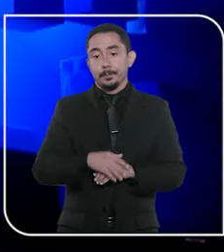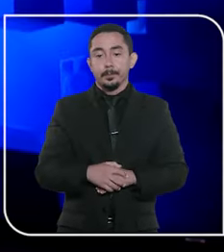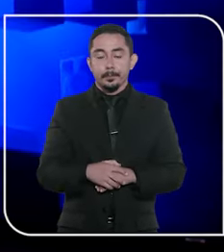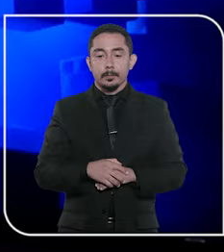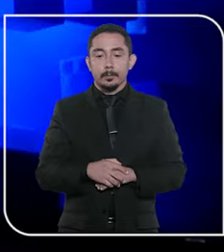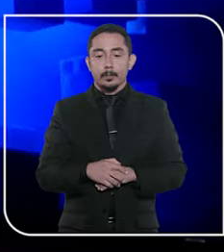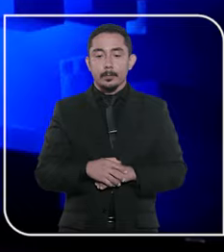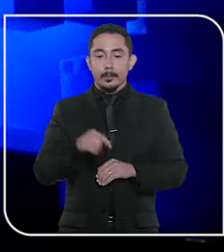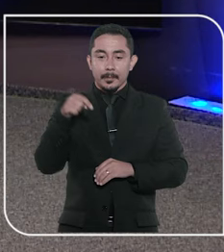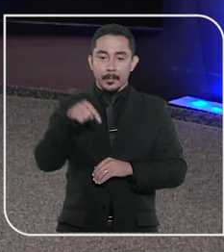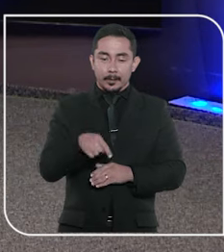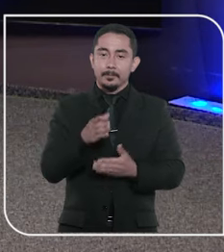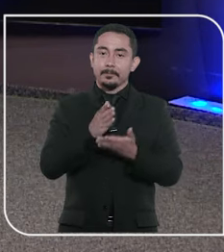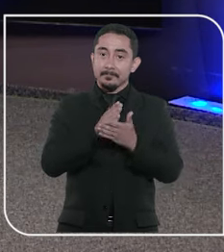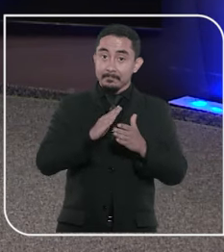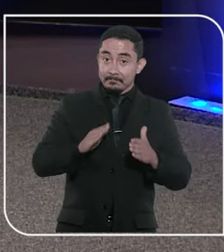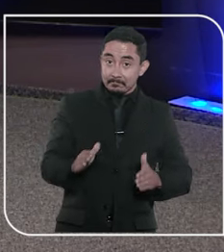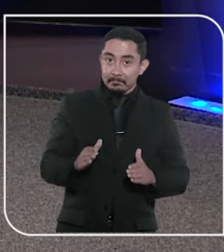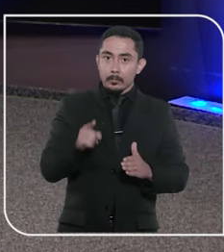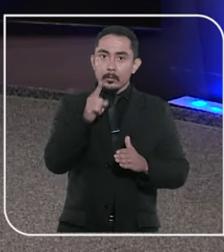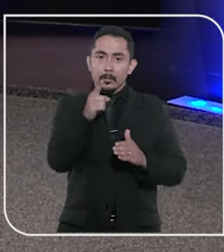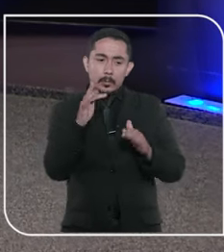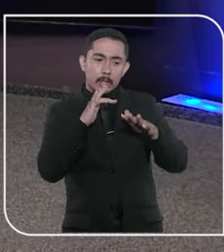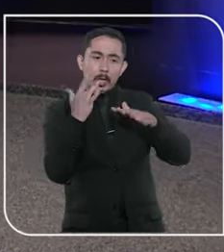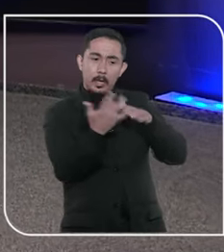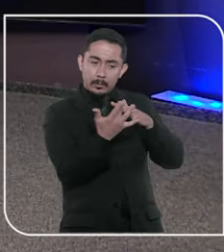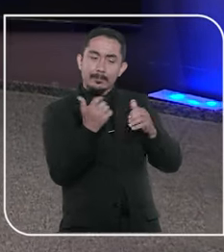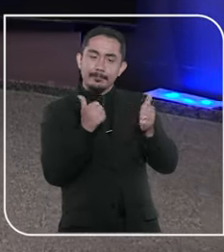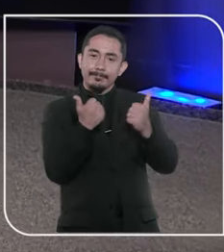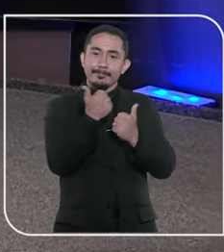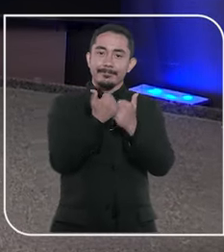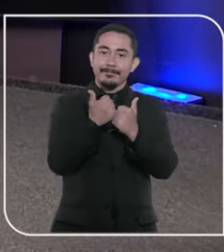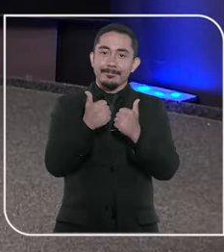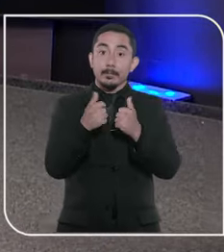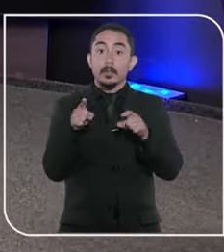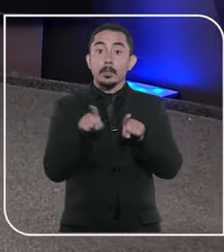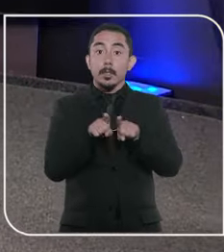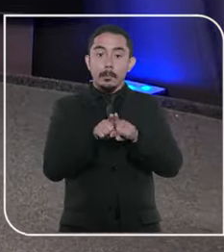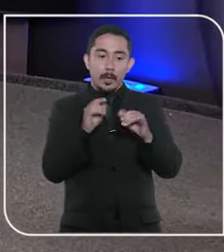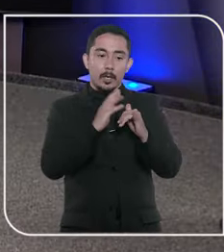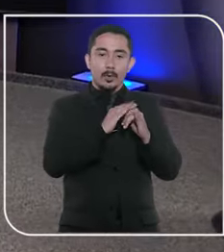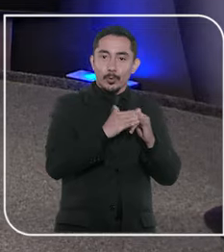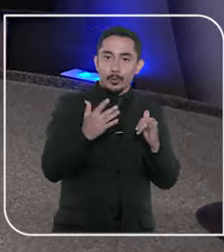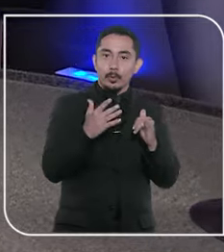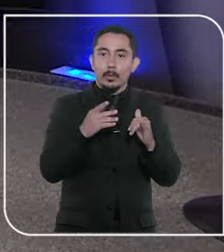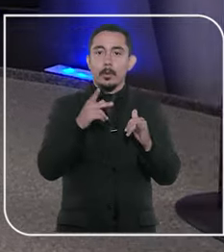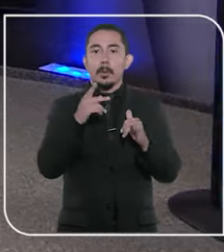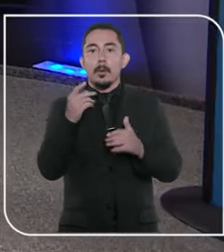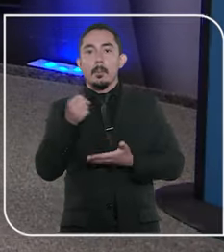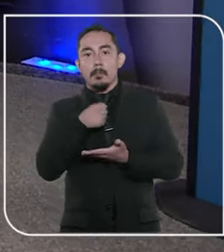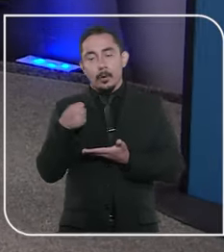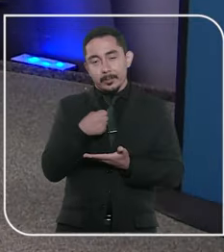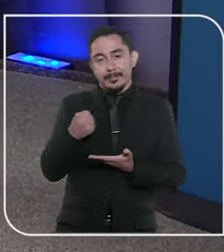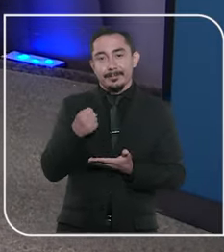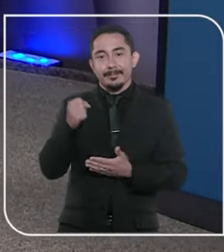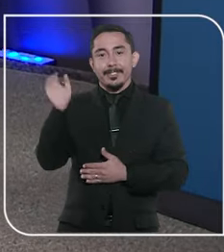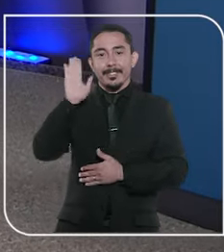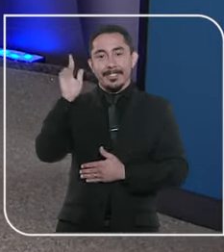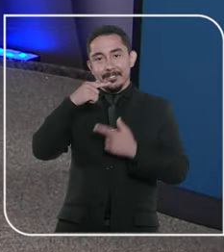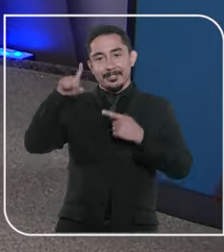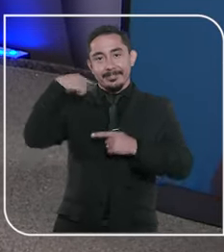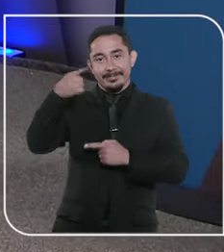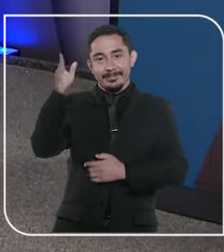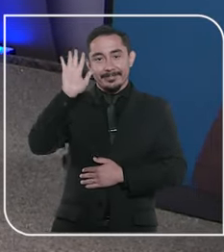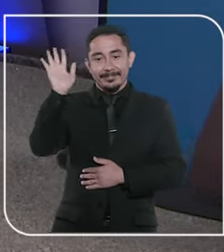tarde. E vamos ficando por aqui. Siga a gente nas redes sociais, YouTube e podcast do